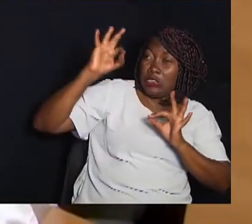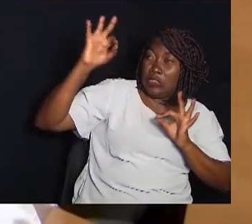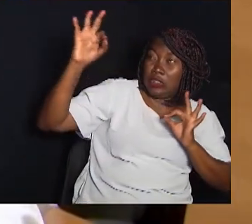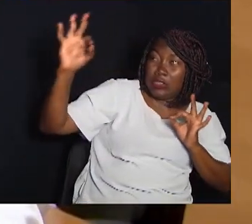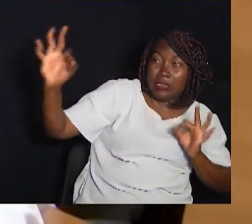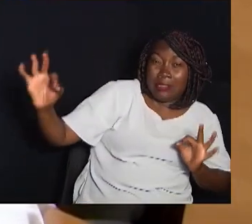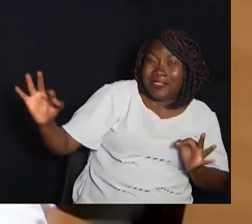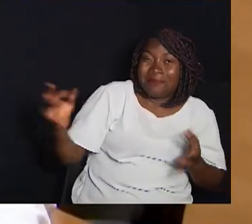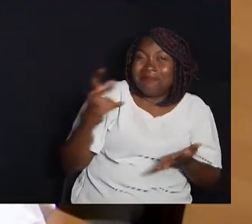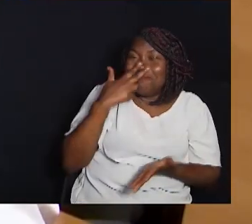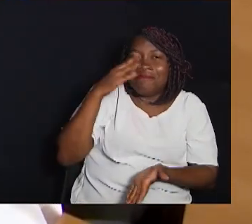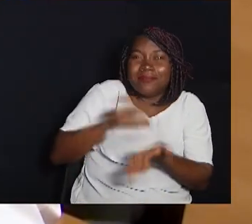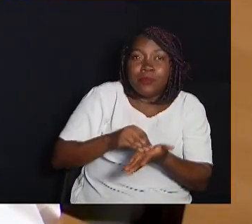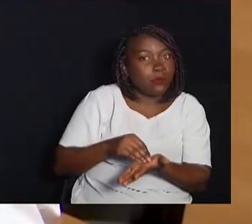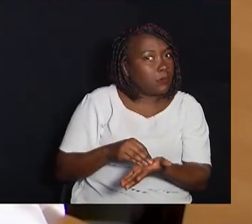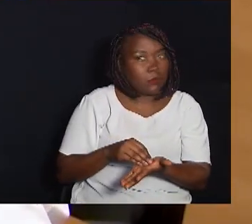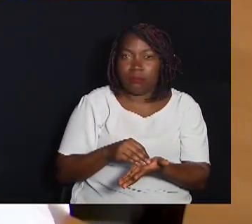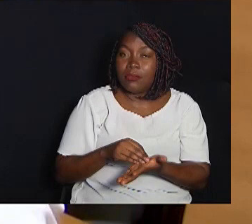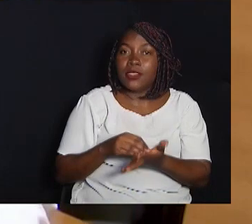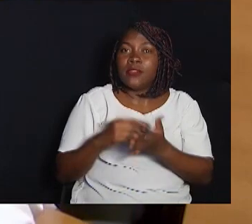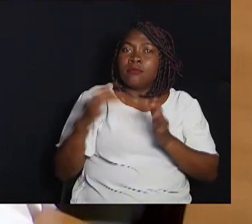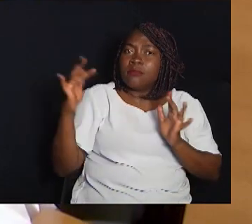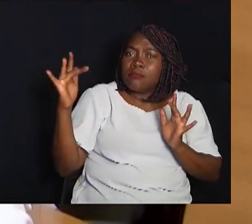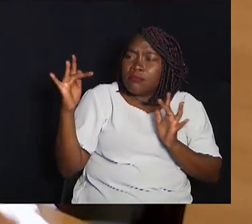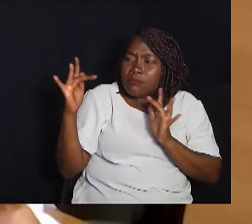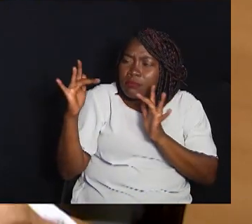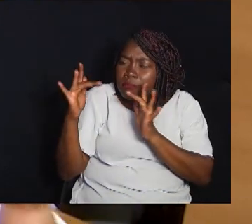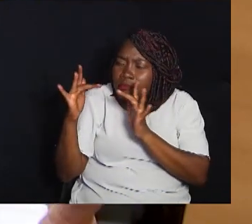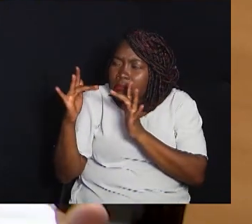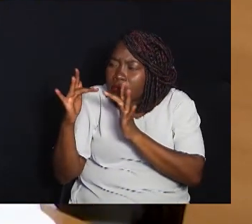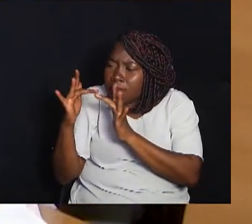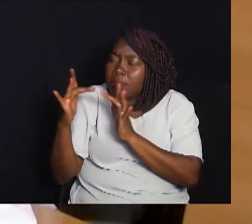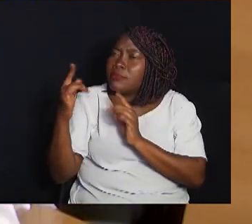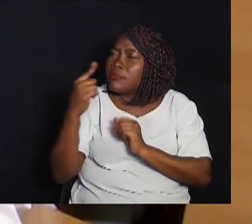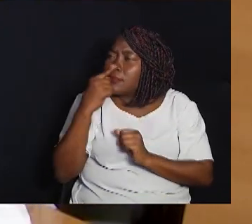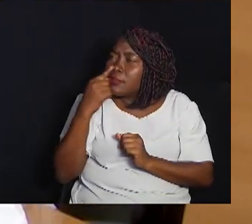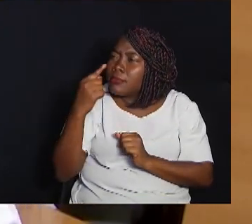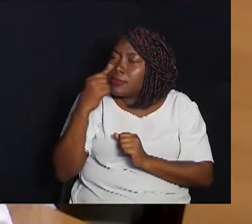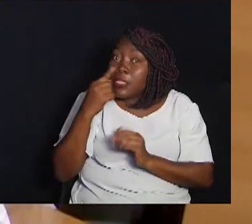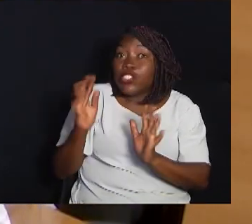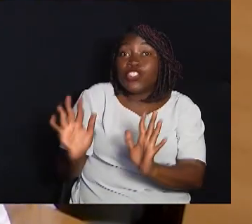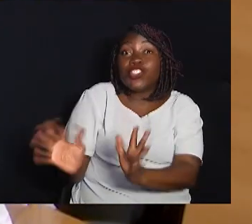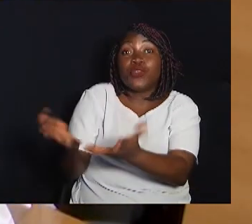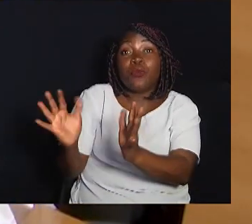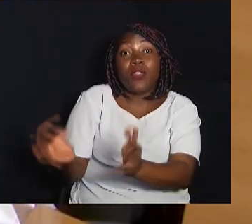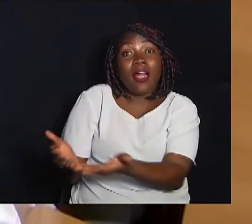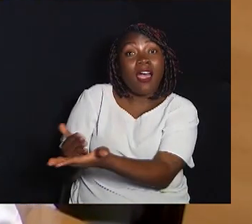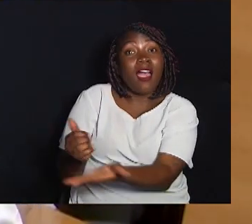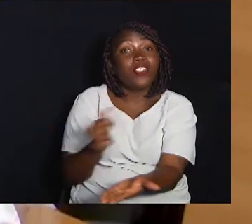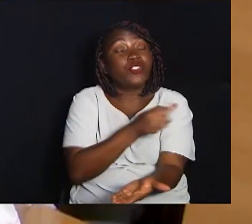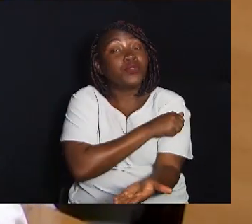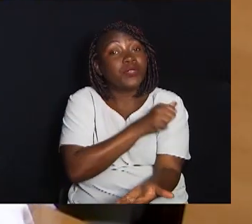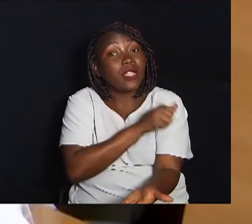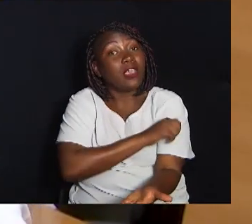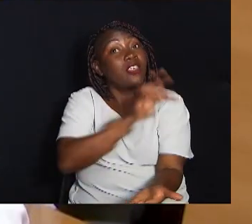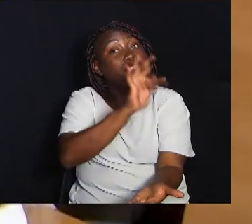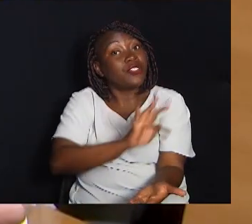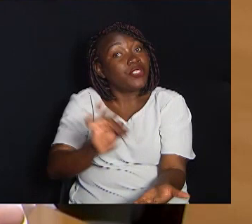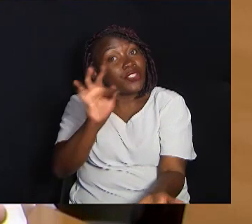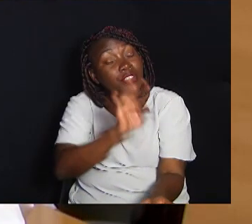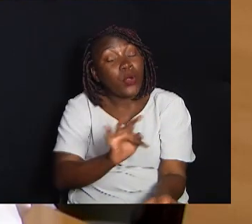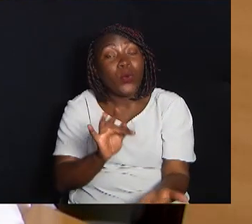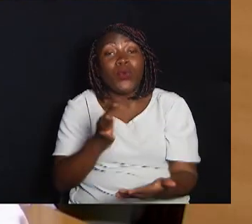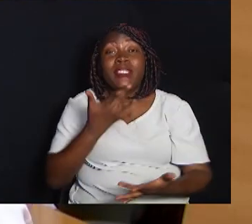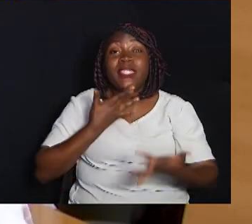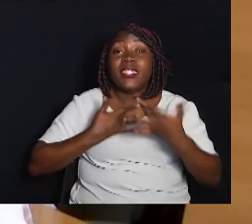Mas é criar essa proximidade e a partir desse contato estimular nesses estudantes universitários também O desejo de